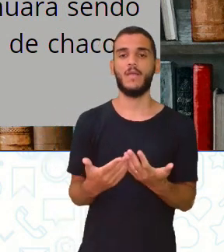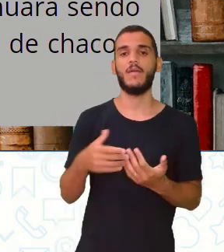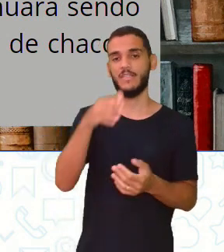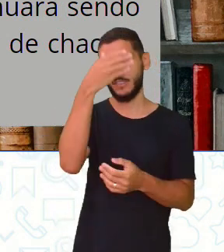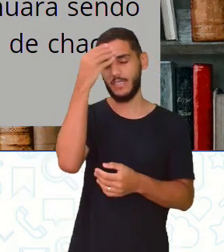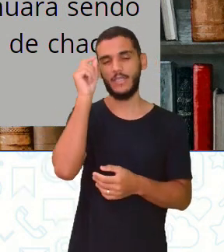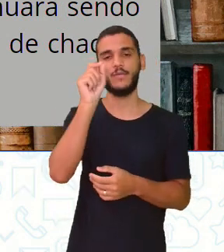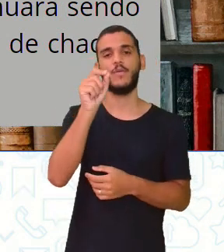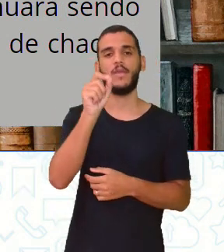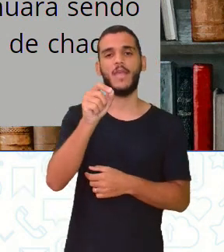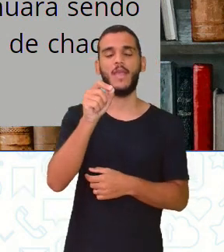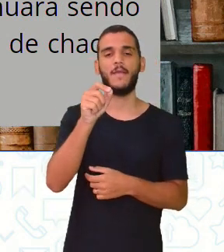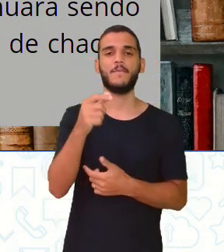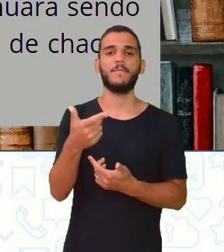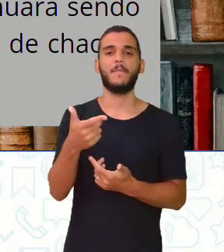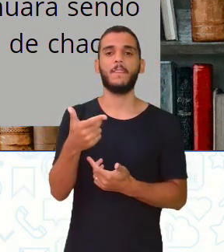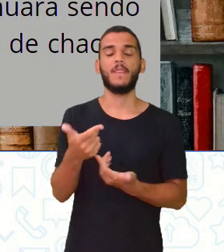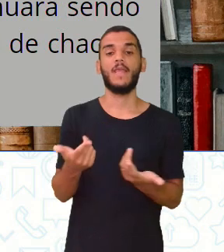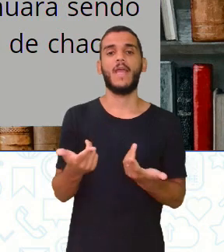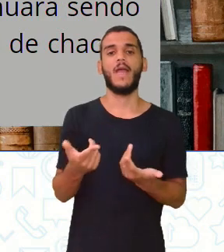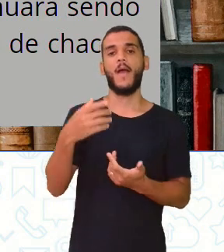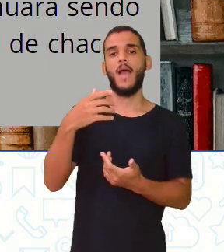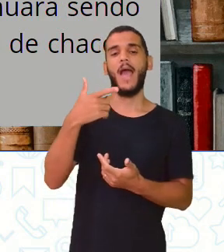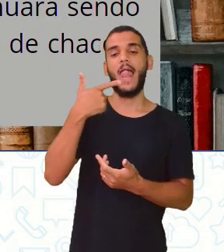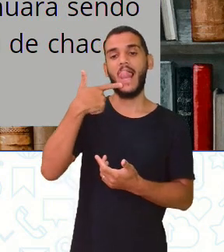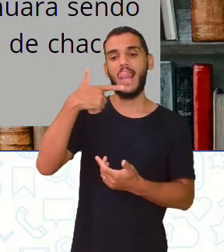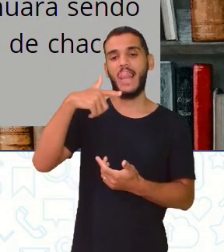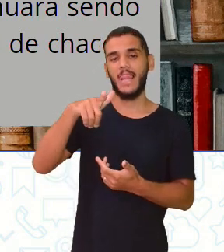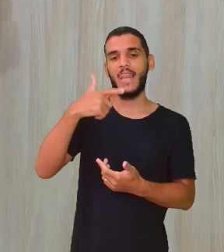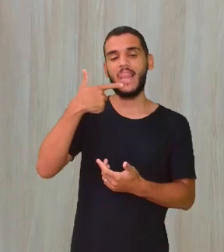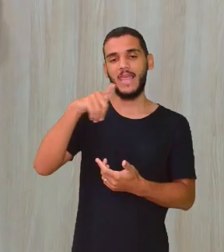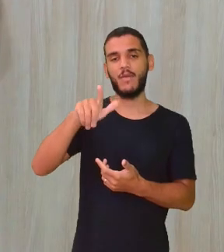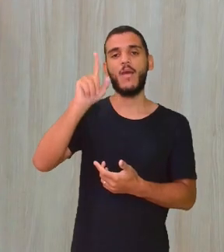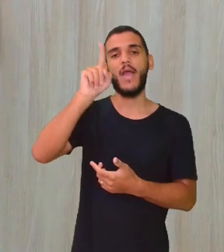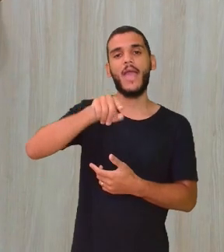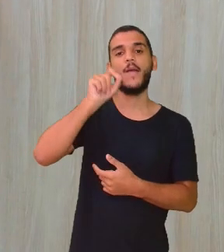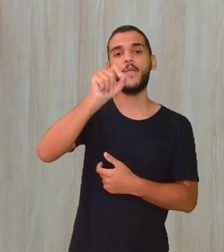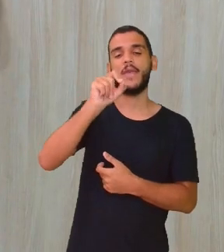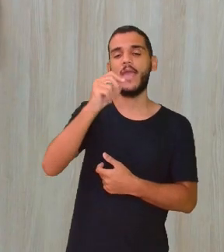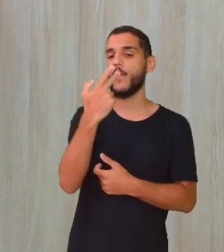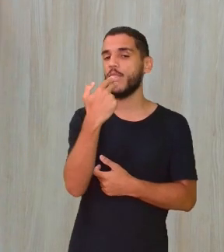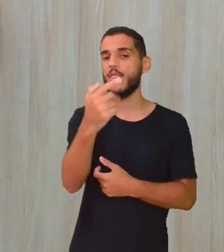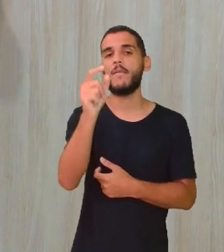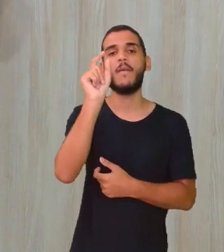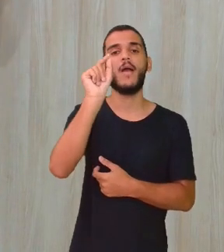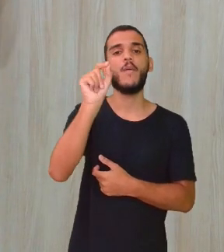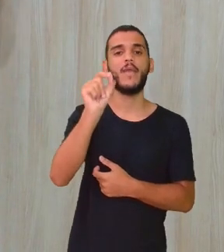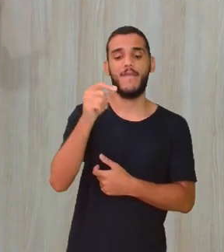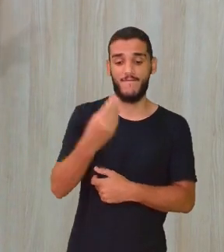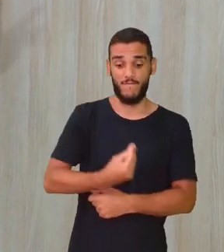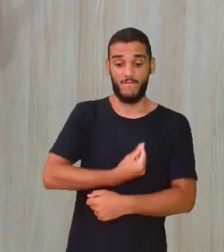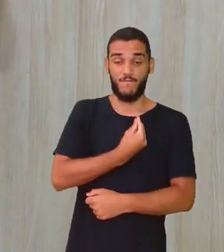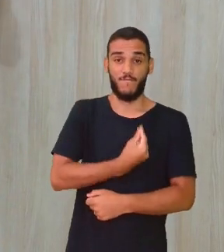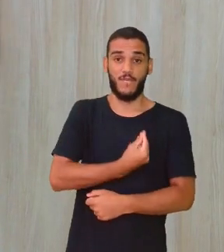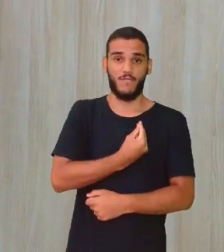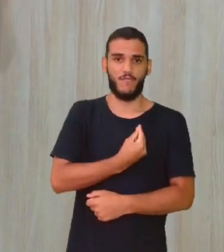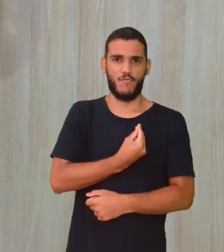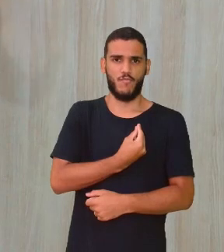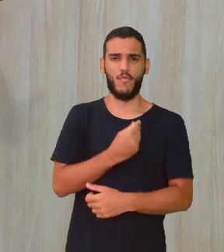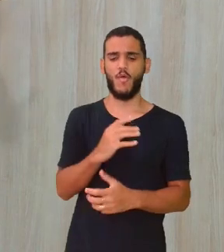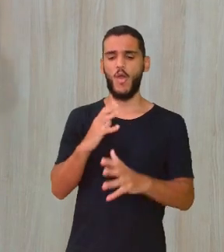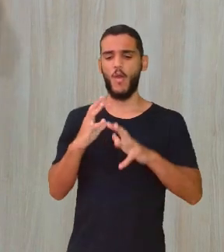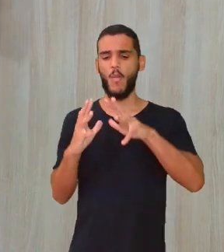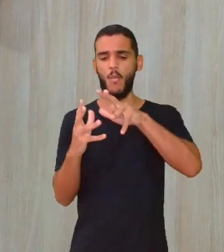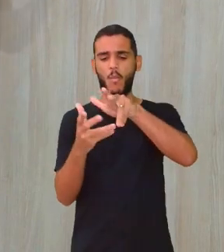viva, é um ente vivo e ela nos serve para a comunicação, e que a gente só se comunica com o mundo através da